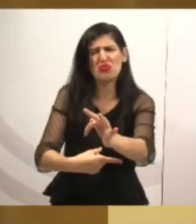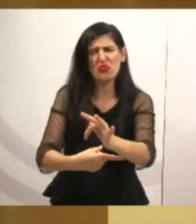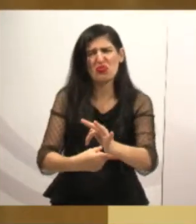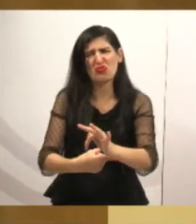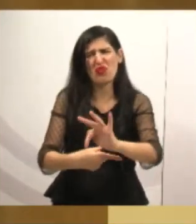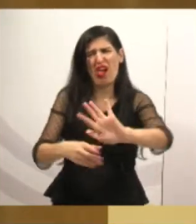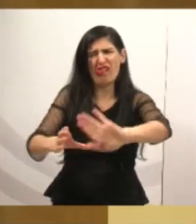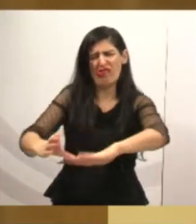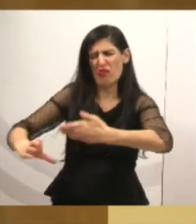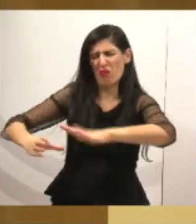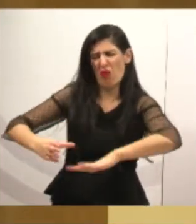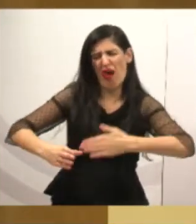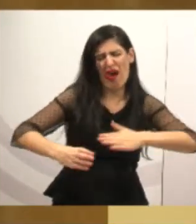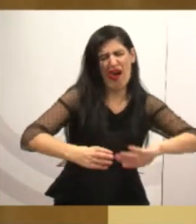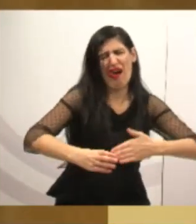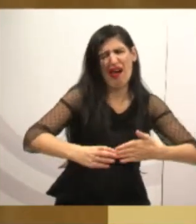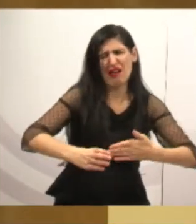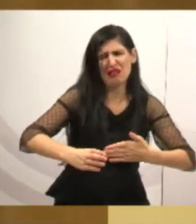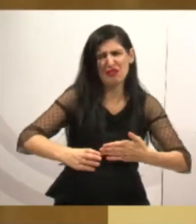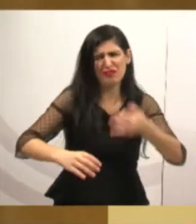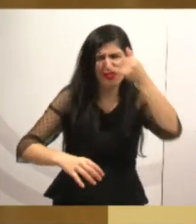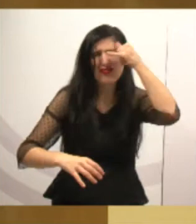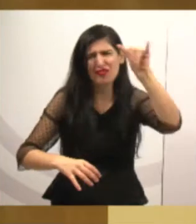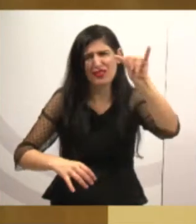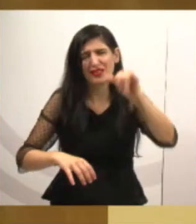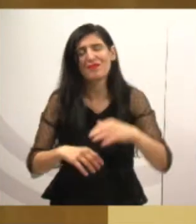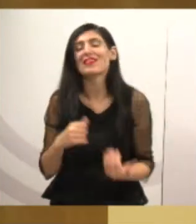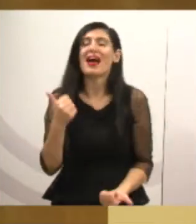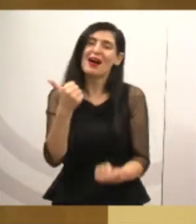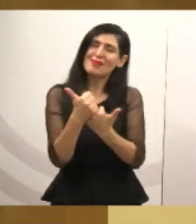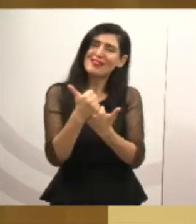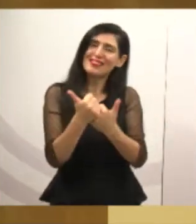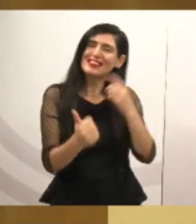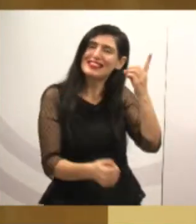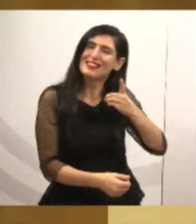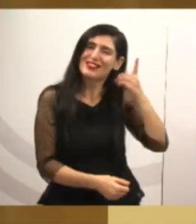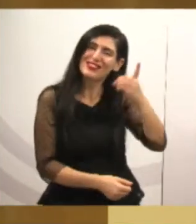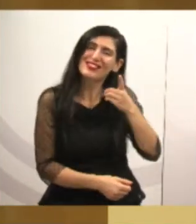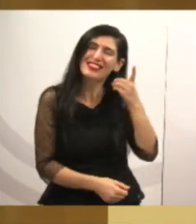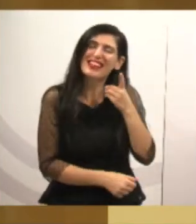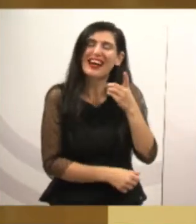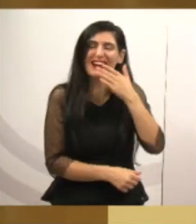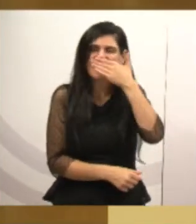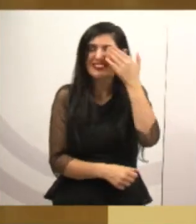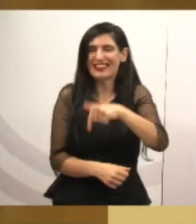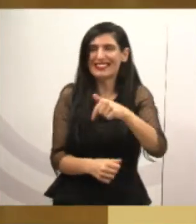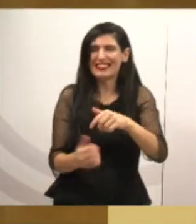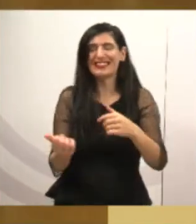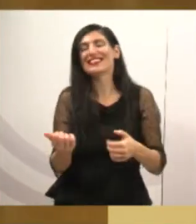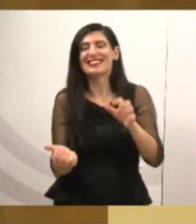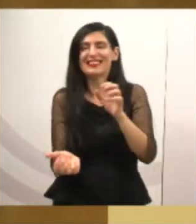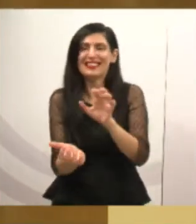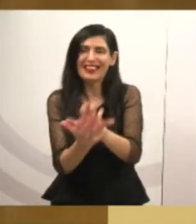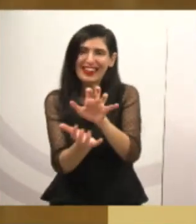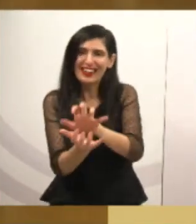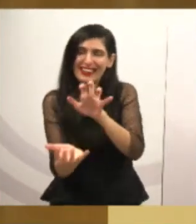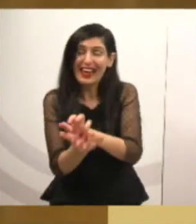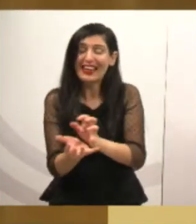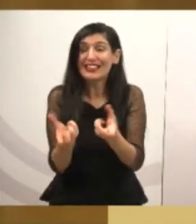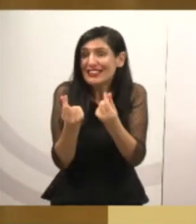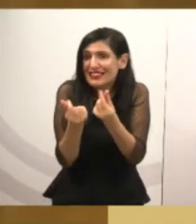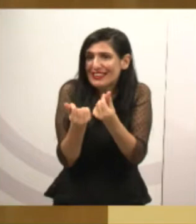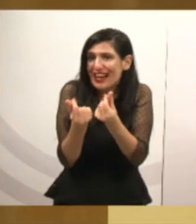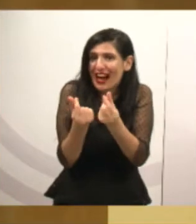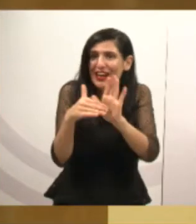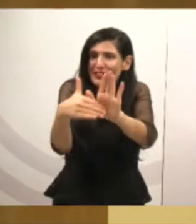a gente agradece muito o apoio do nosso deputado aqui para a nossa cidade, Jacareí, que sempre atenciosamente nos atende